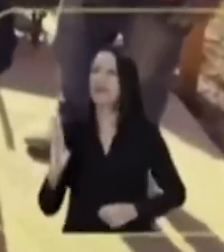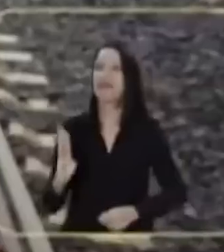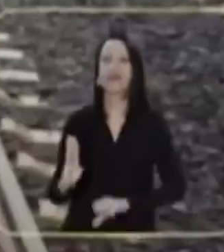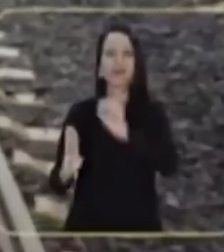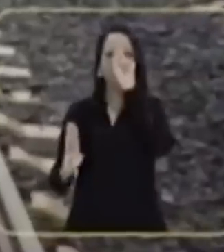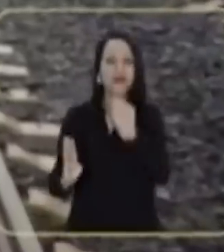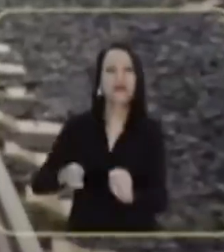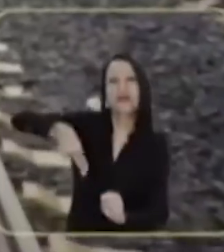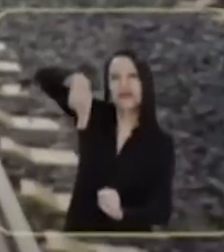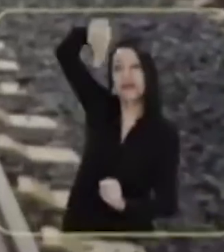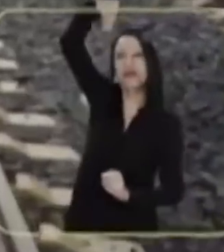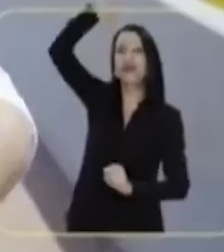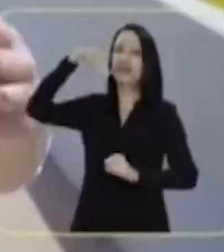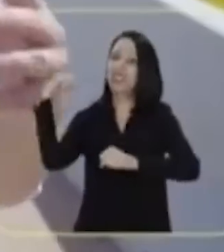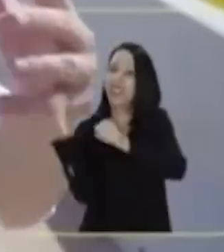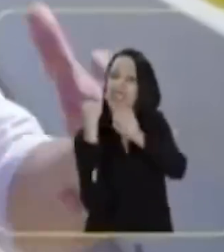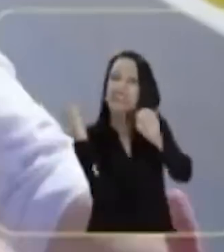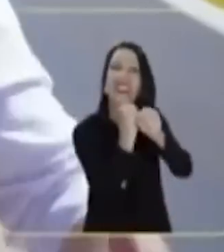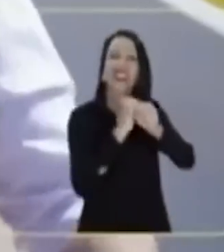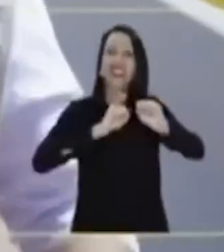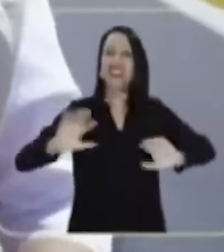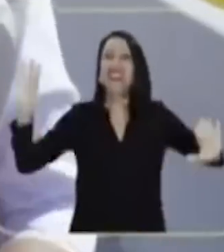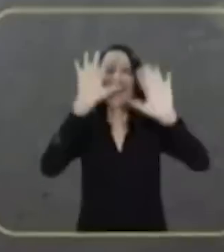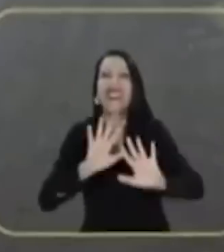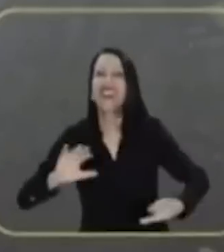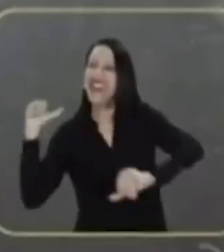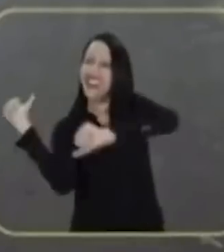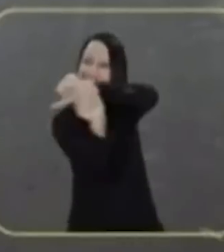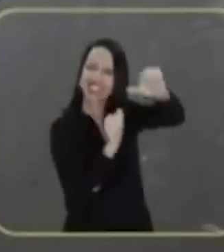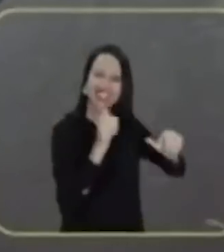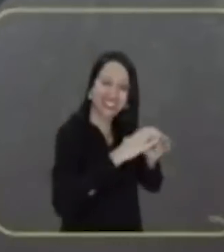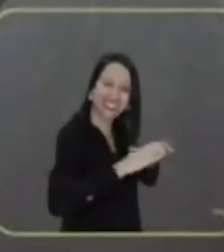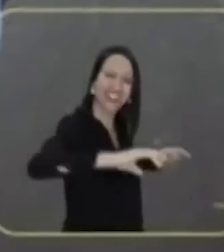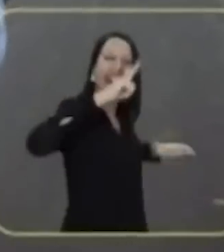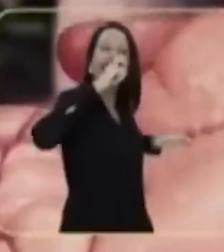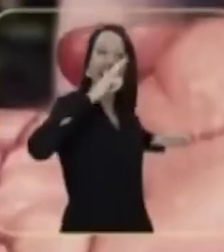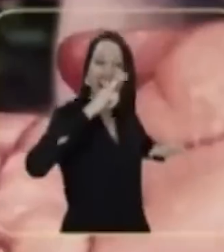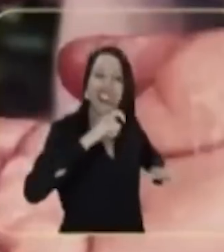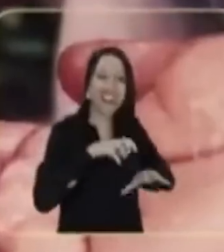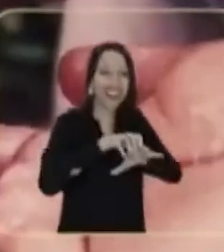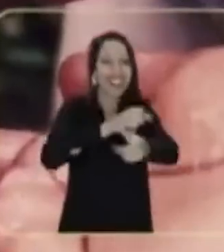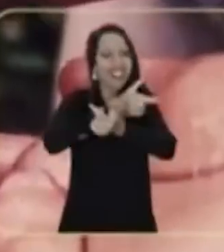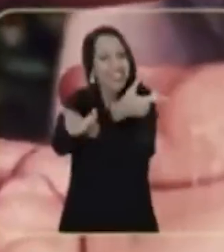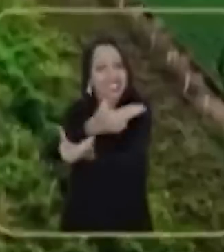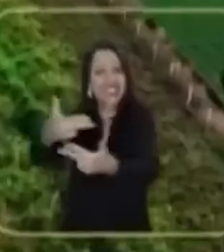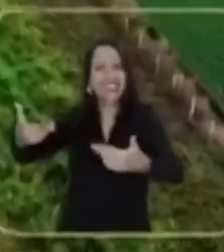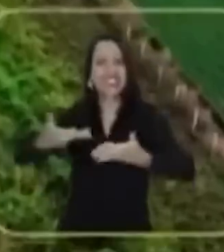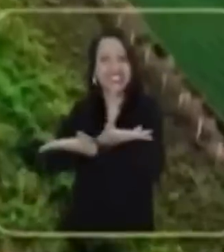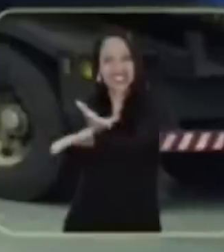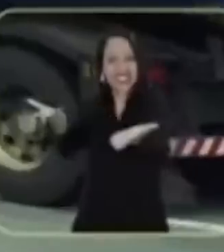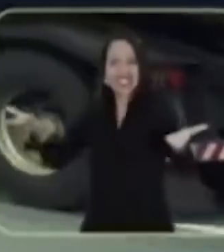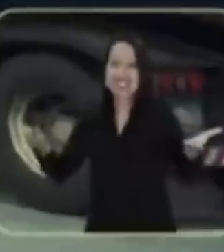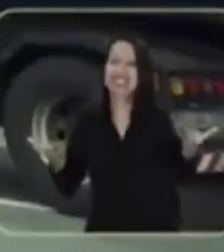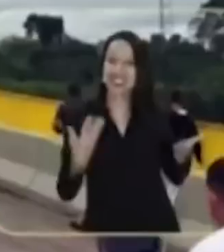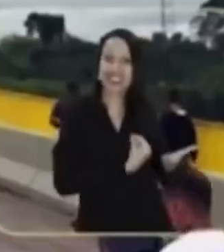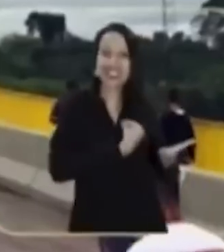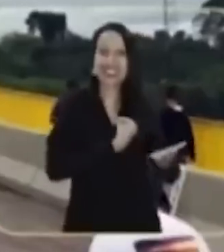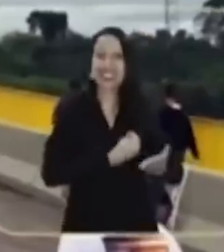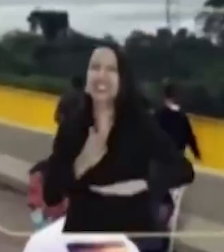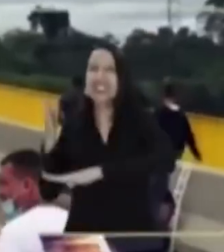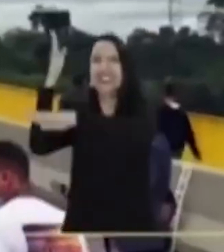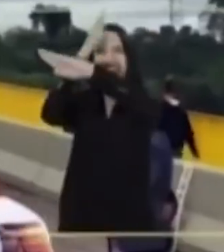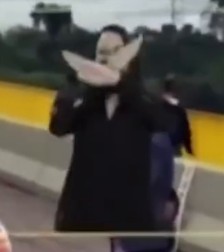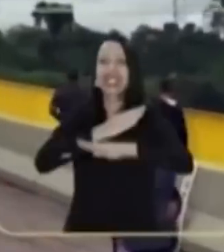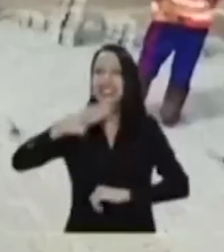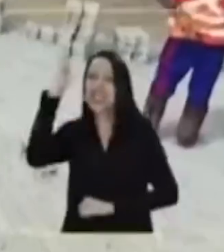Já trabalhei nesse Brasil de sul a norte. Construí, transformei, levei água, dei transporte.